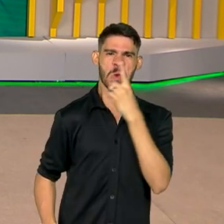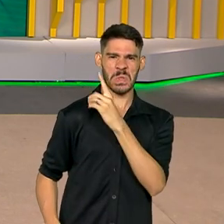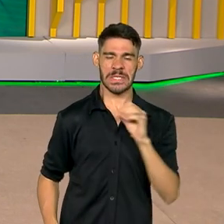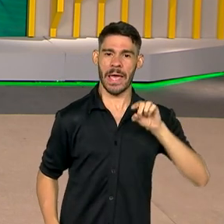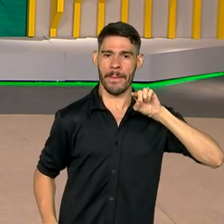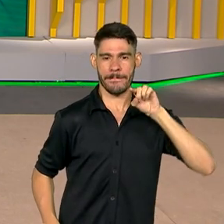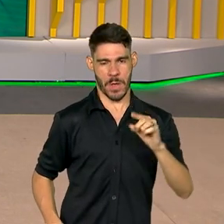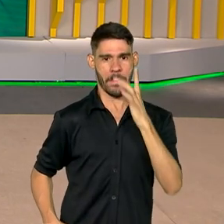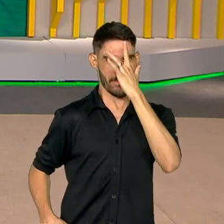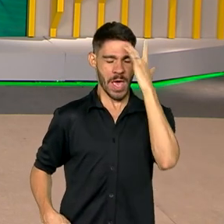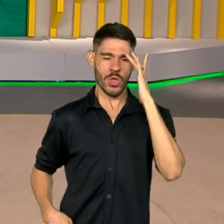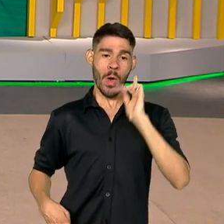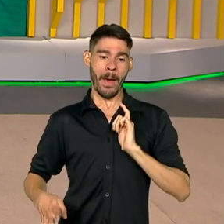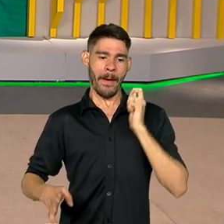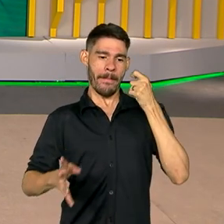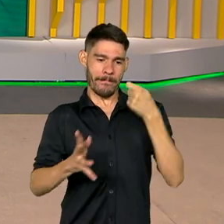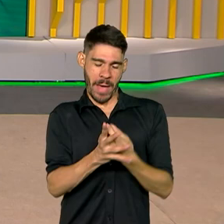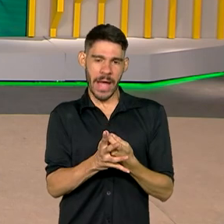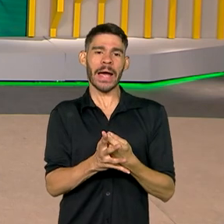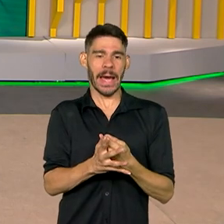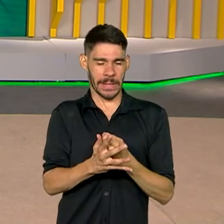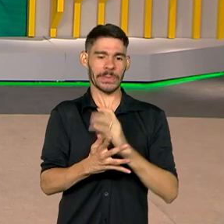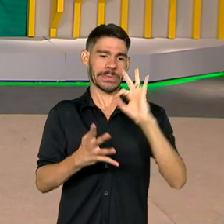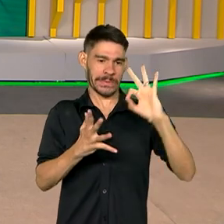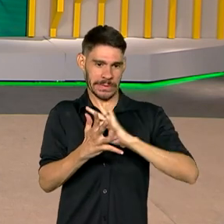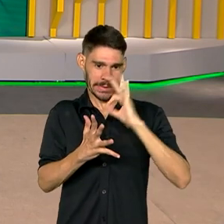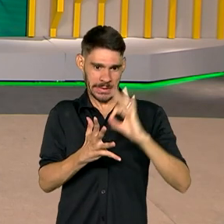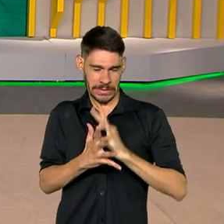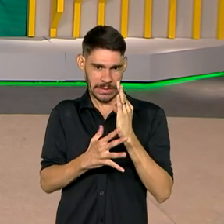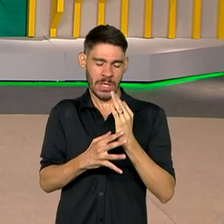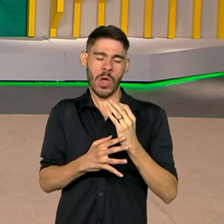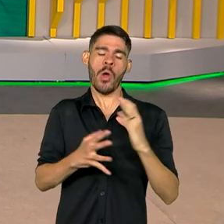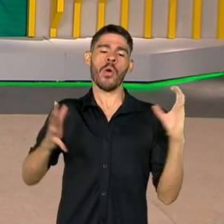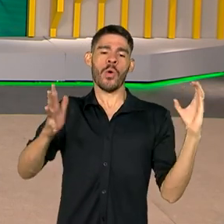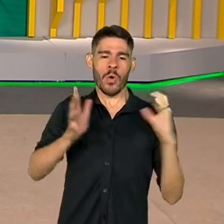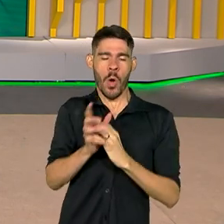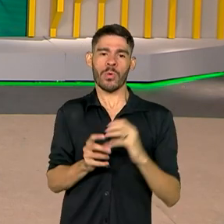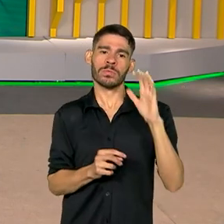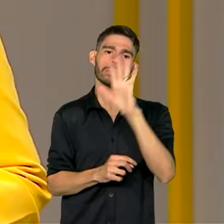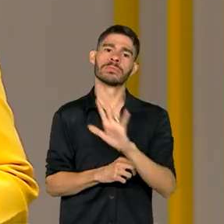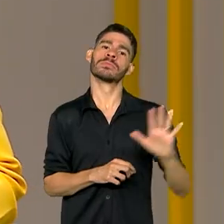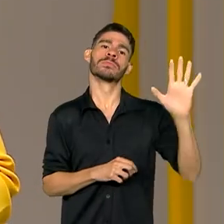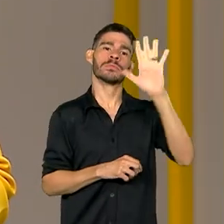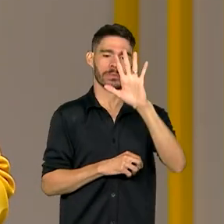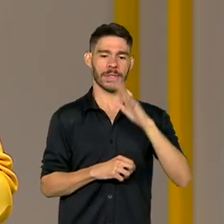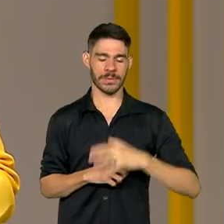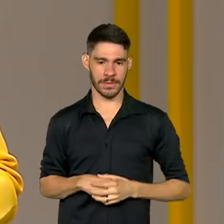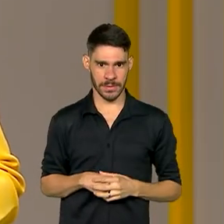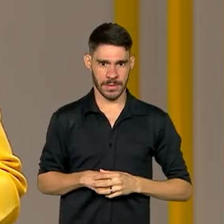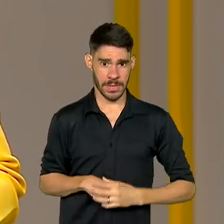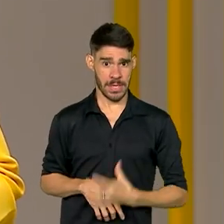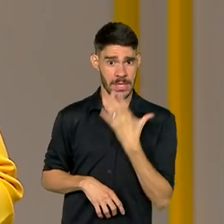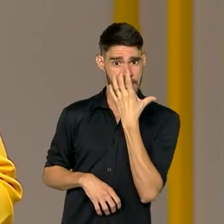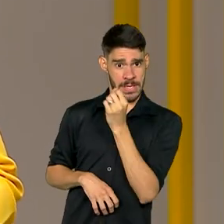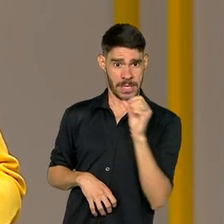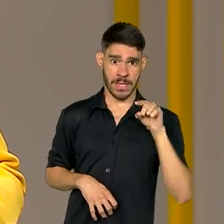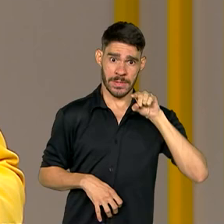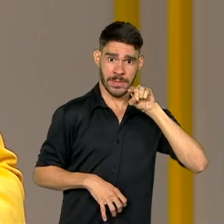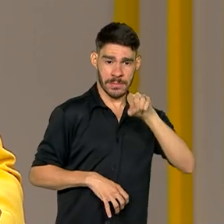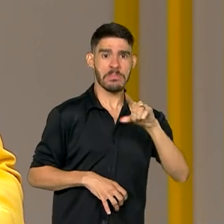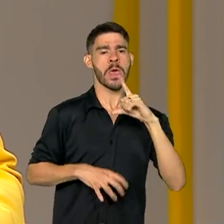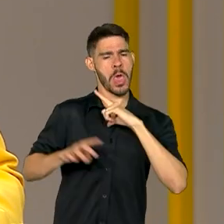mil candidatos pagaram a taxa de inscrição do concurso nacional unificado. Outros 600 mil